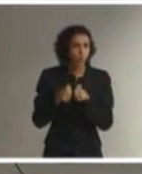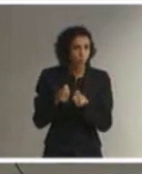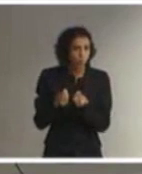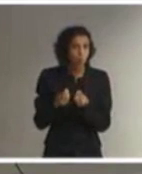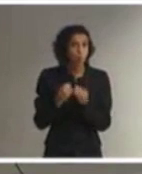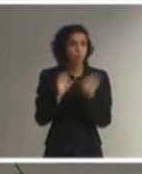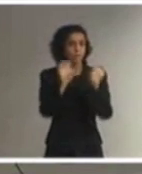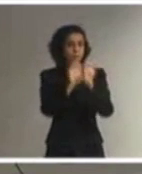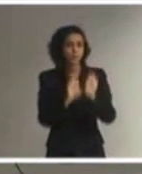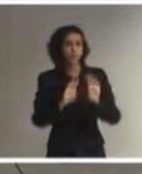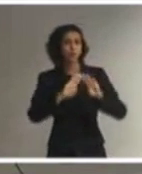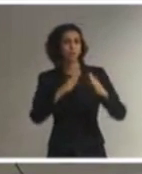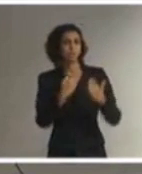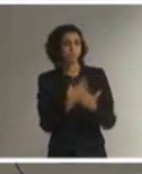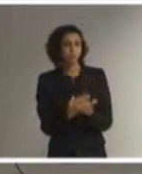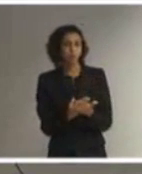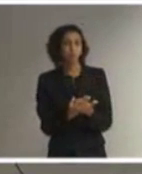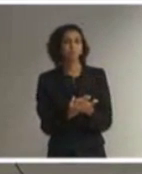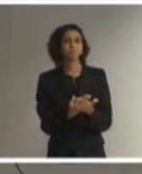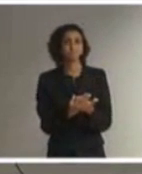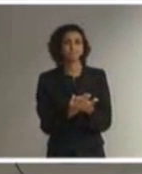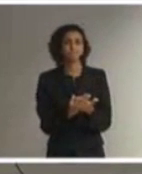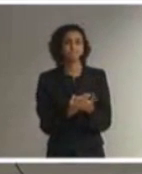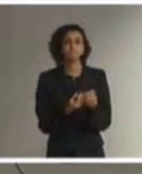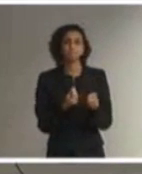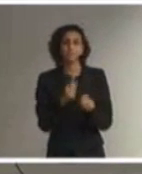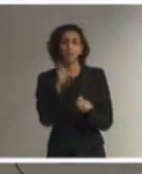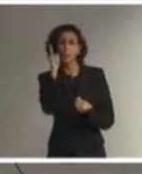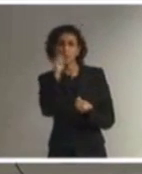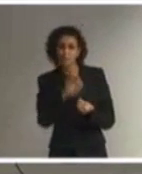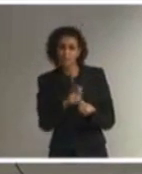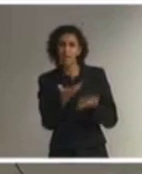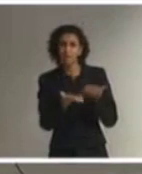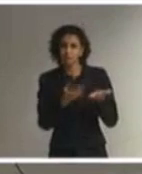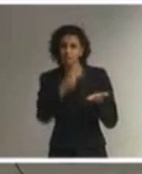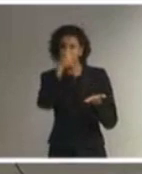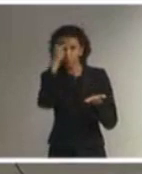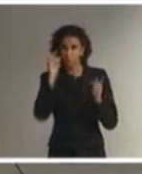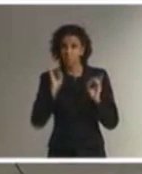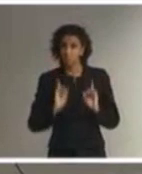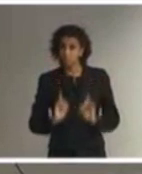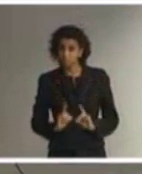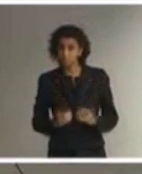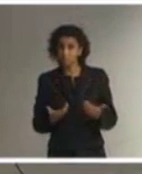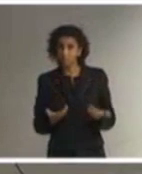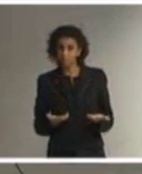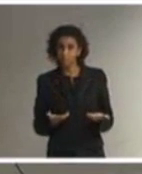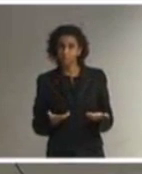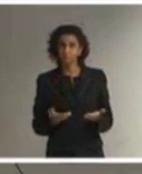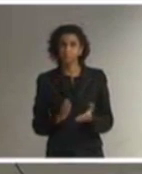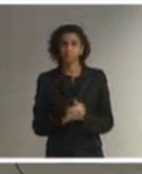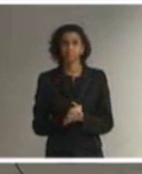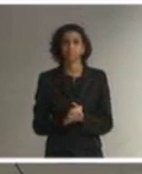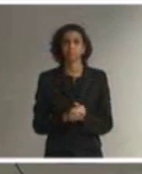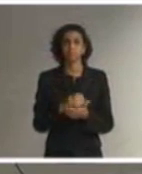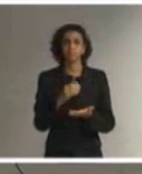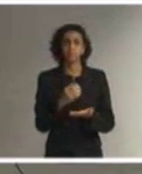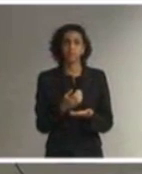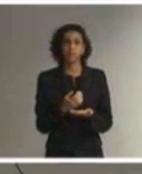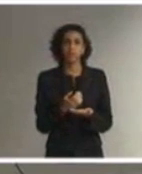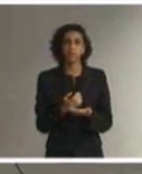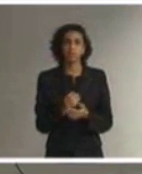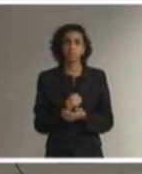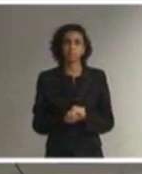que uma escola tem que ter para o atendimento educacional especializado, para aquele apoio